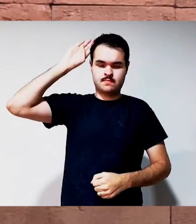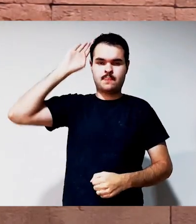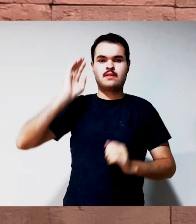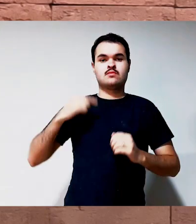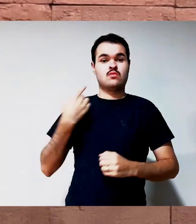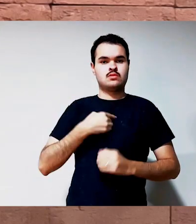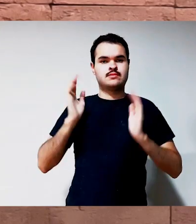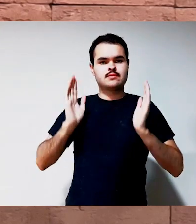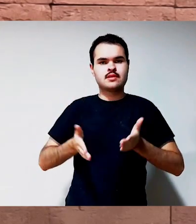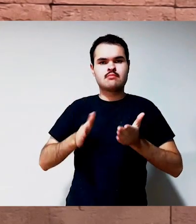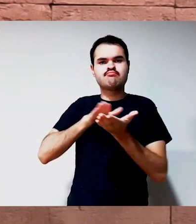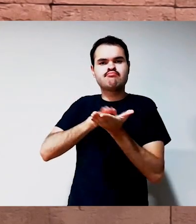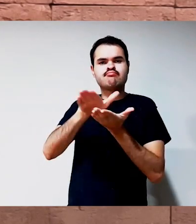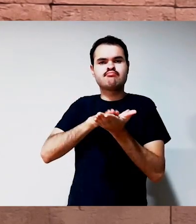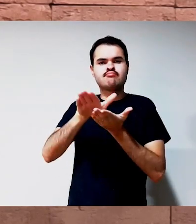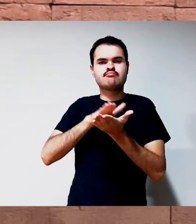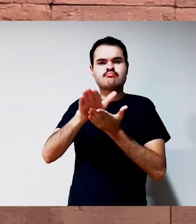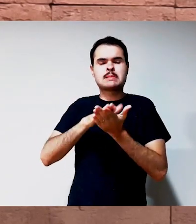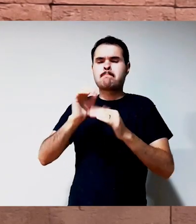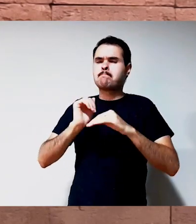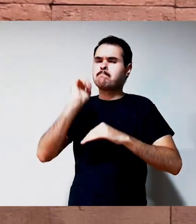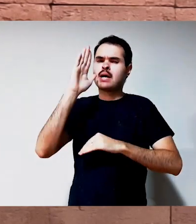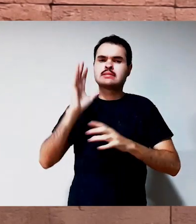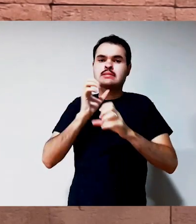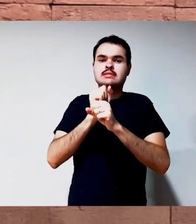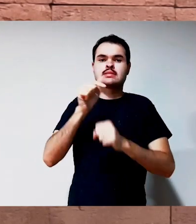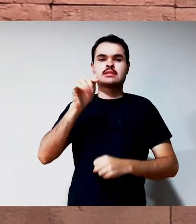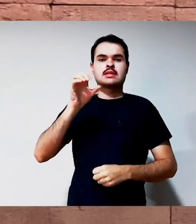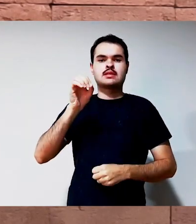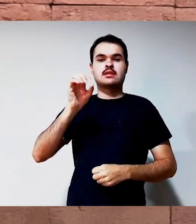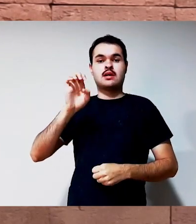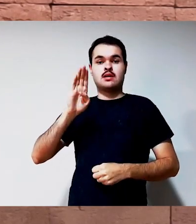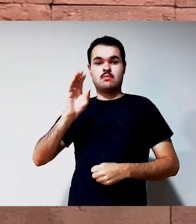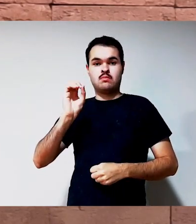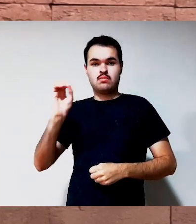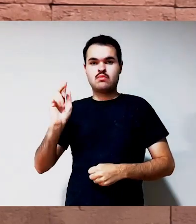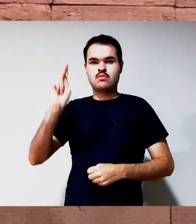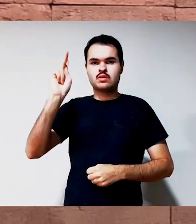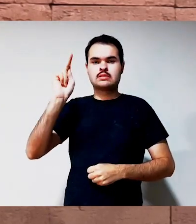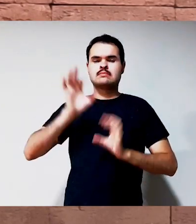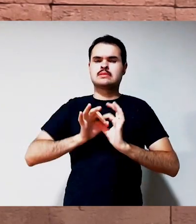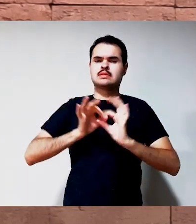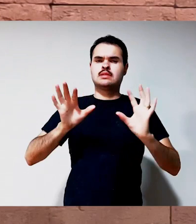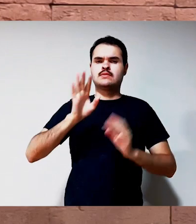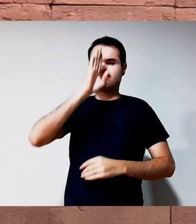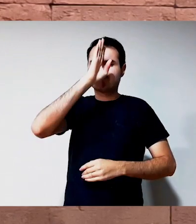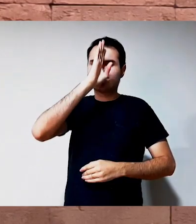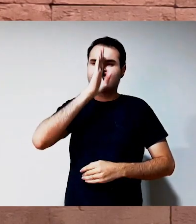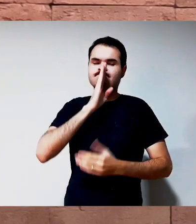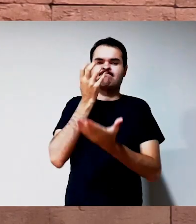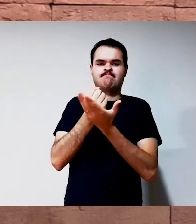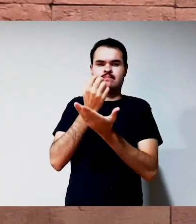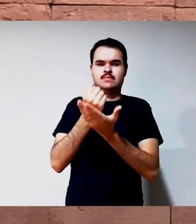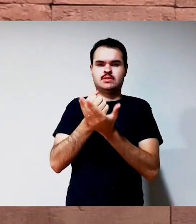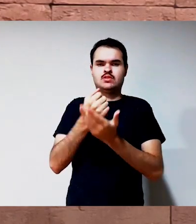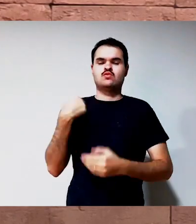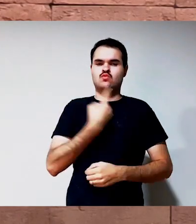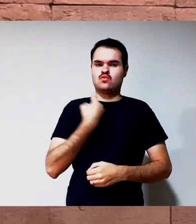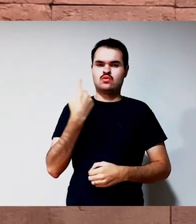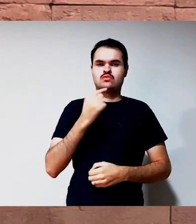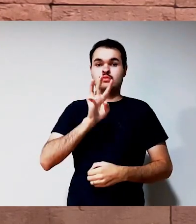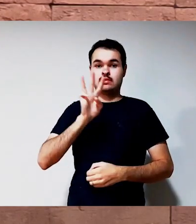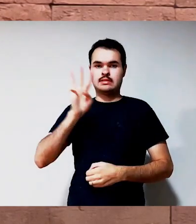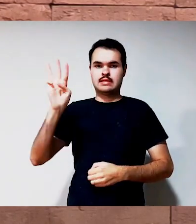de hoje, eu vou mostrar para vocês 6 livros e e-books que nós publicamos na área de Libras que são voltados à comunidade